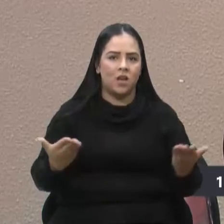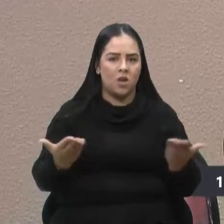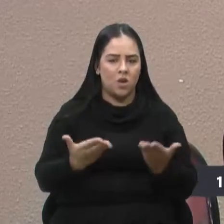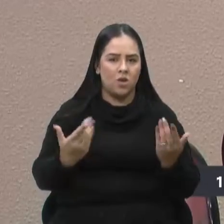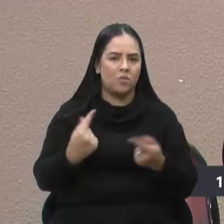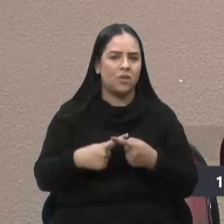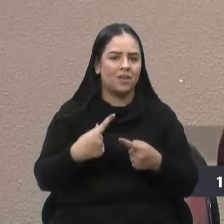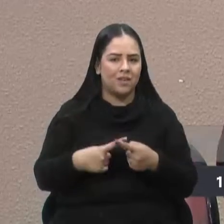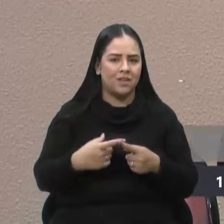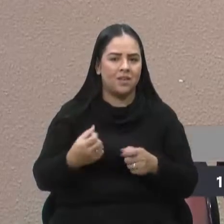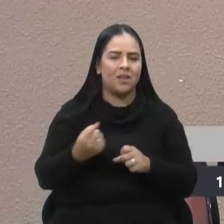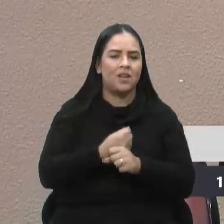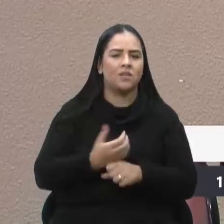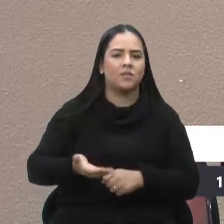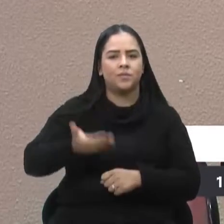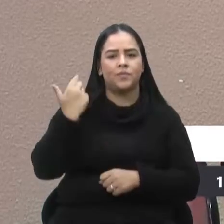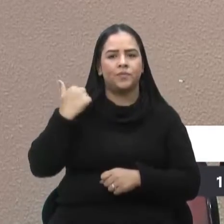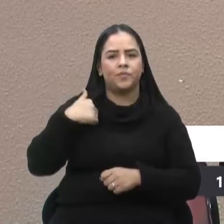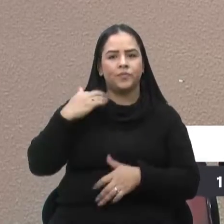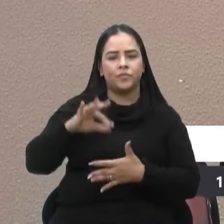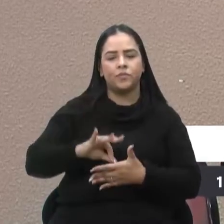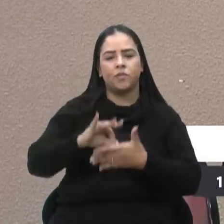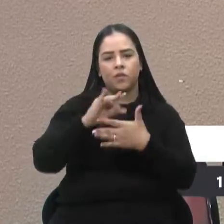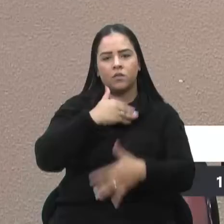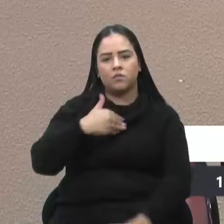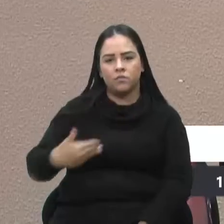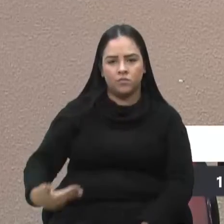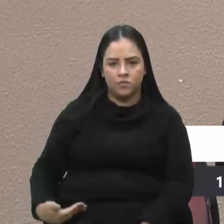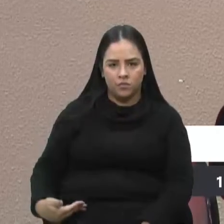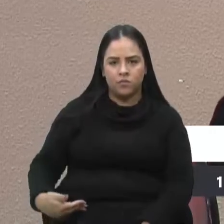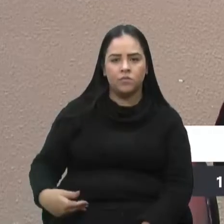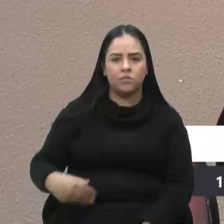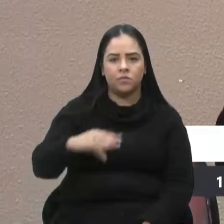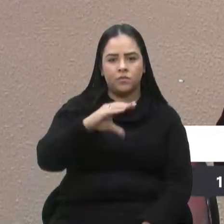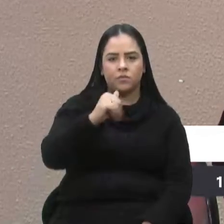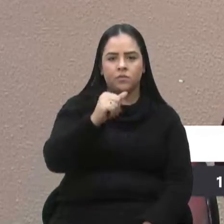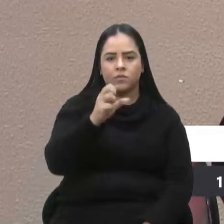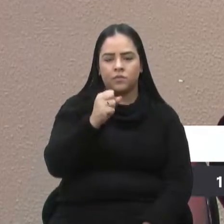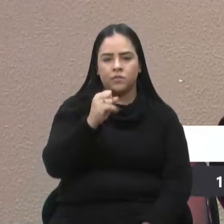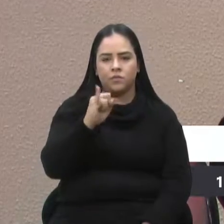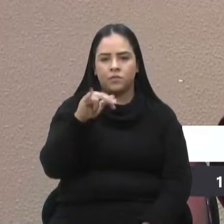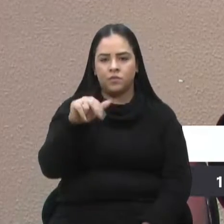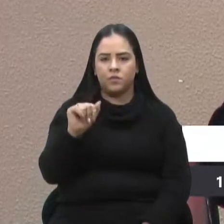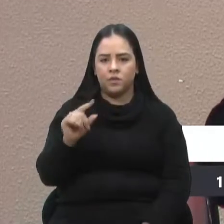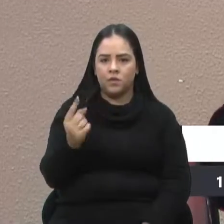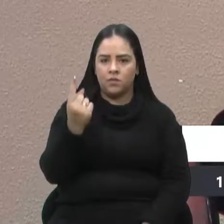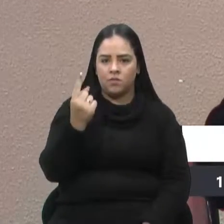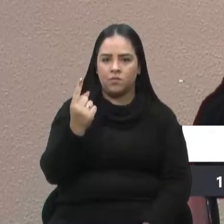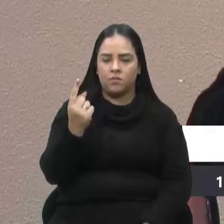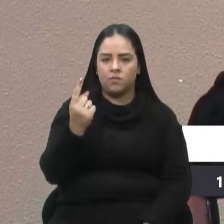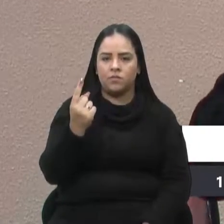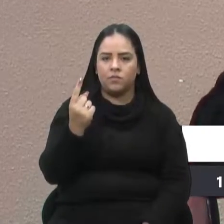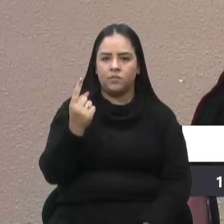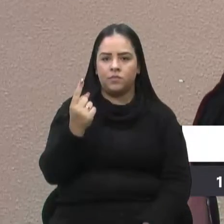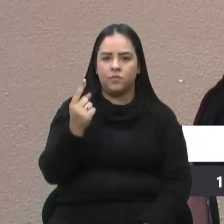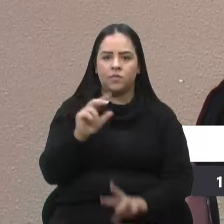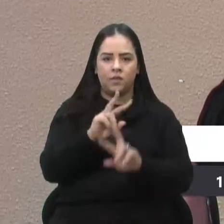no ano passado, quando fui líder do governo Cassini, uma das prerrogativas é que na